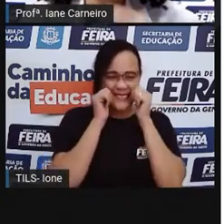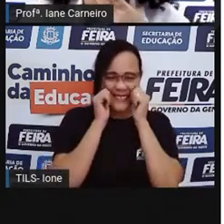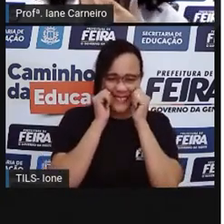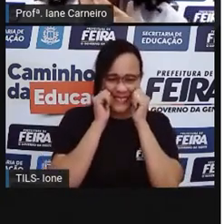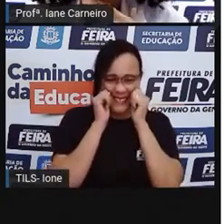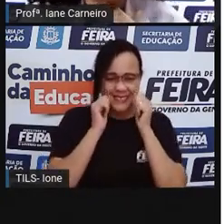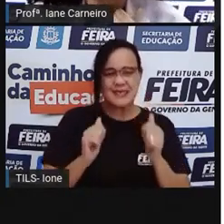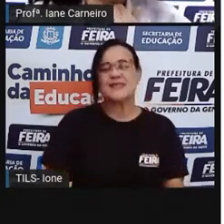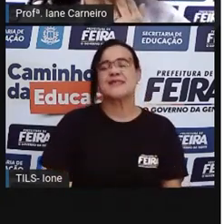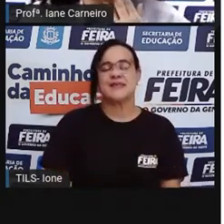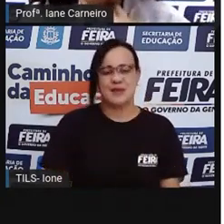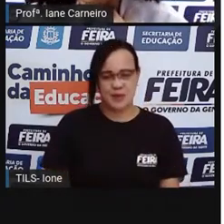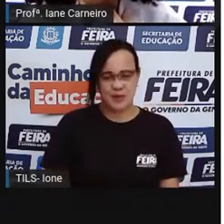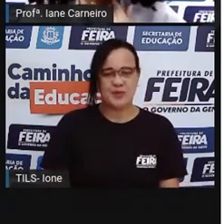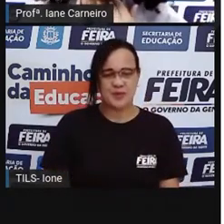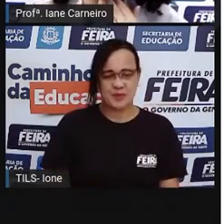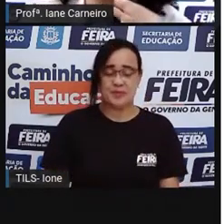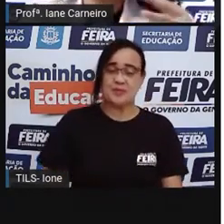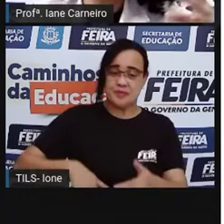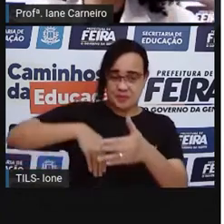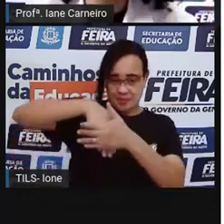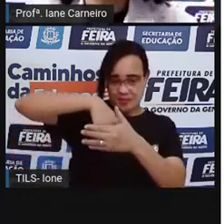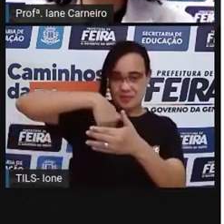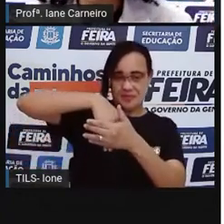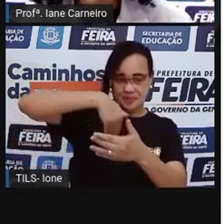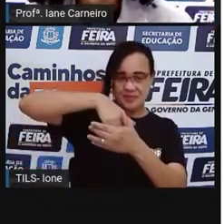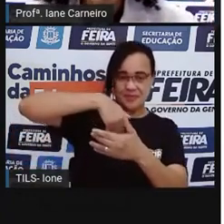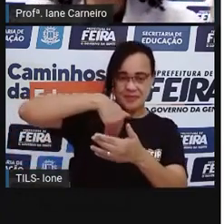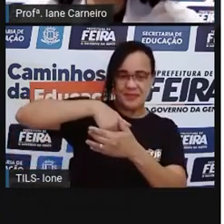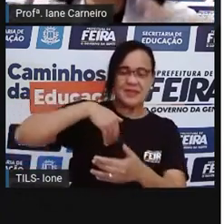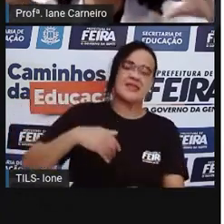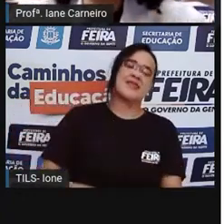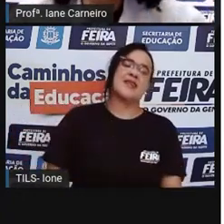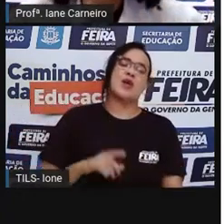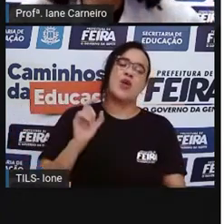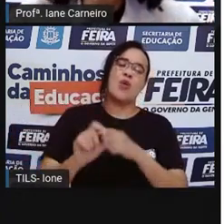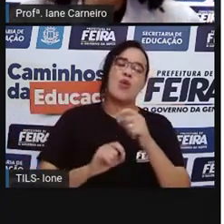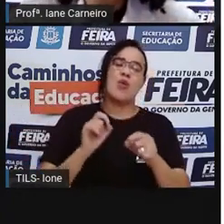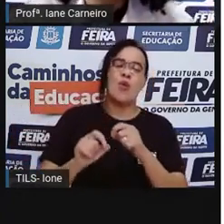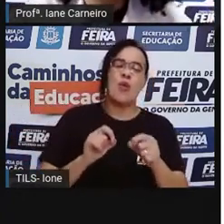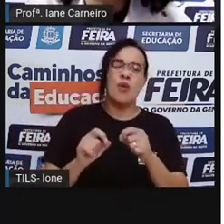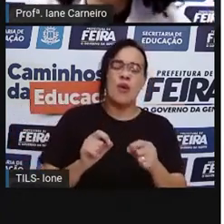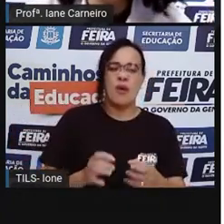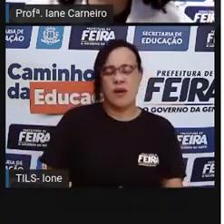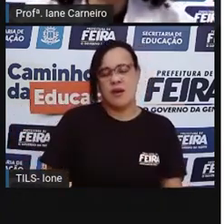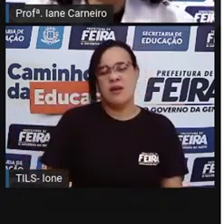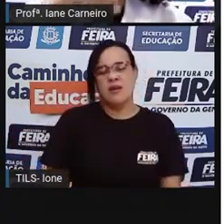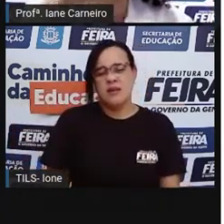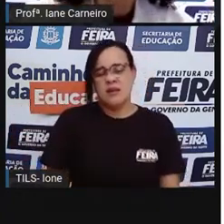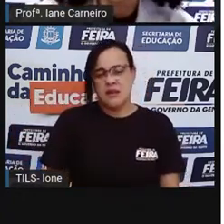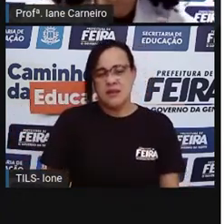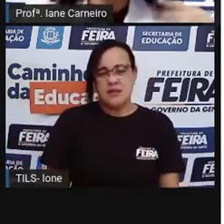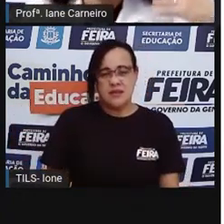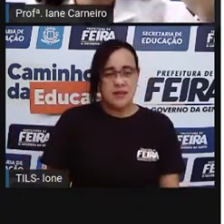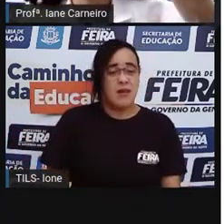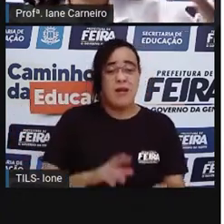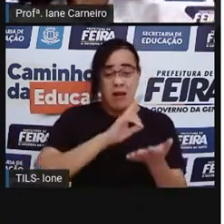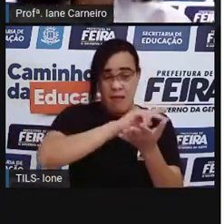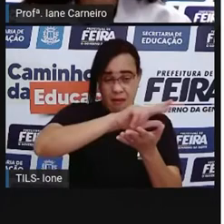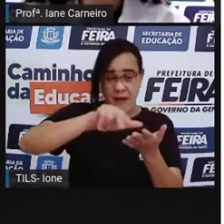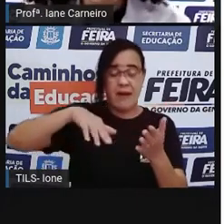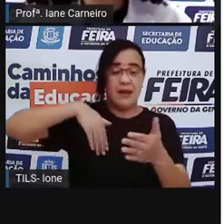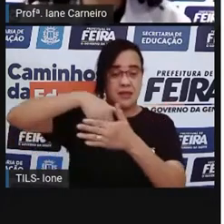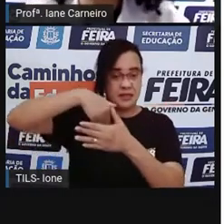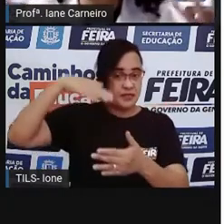né? Então, o futebol. A gente tem aquele futebol que os grandes jogadores jogam. O Neymar. O